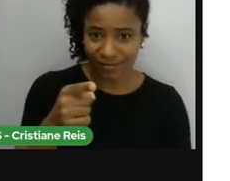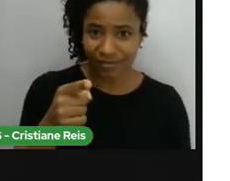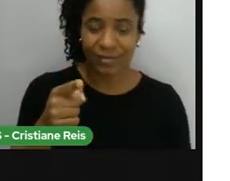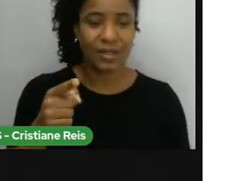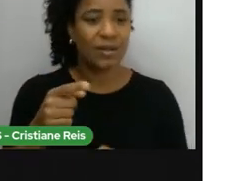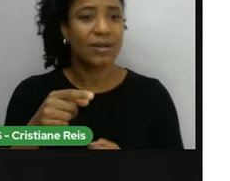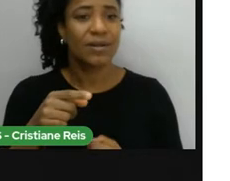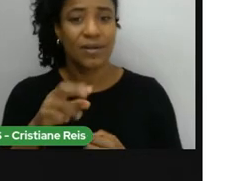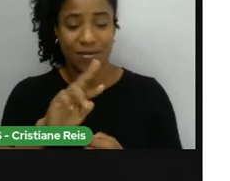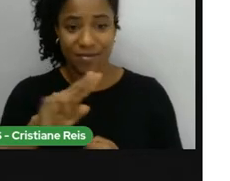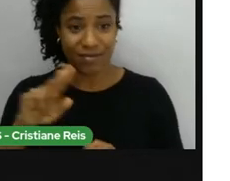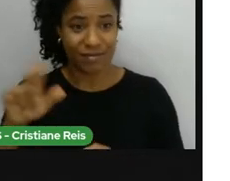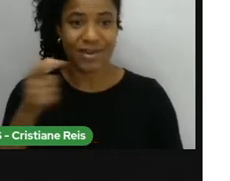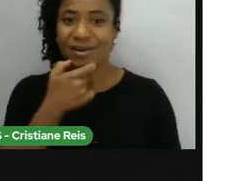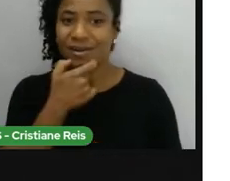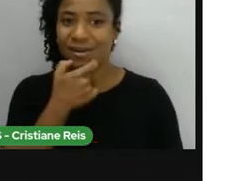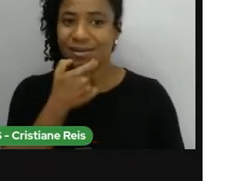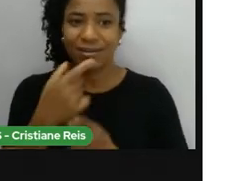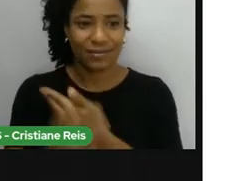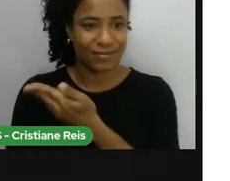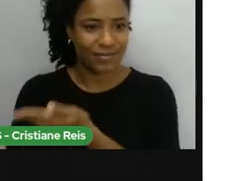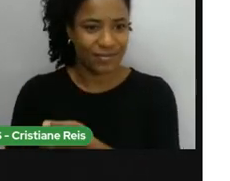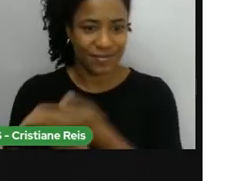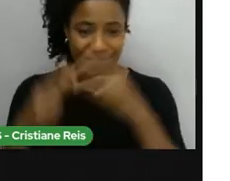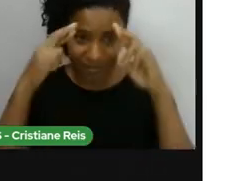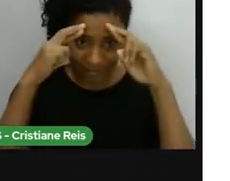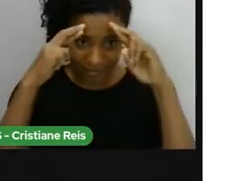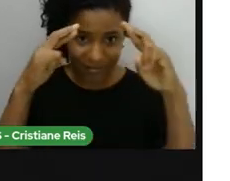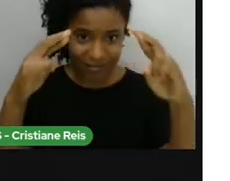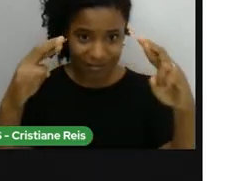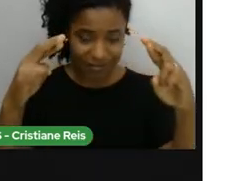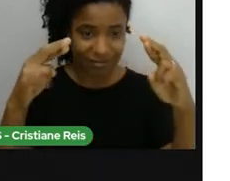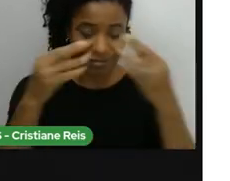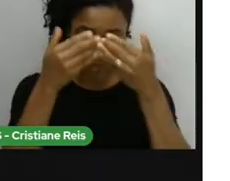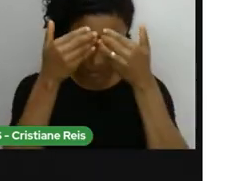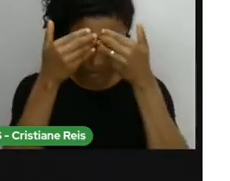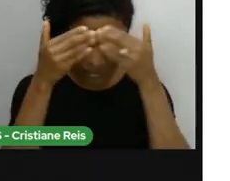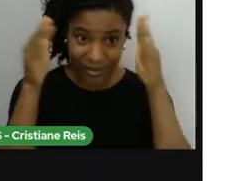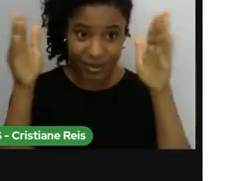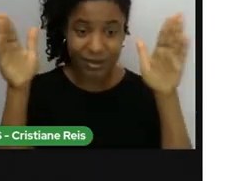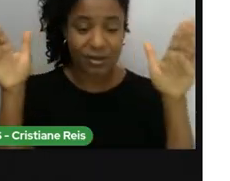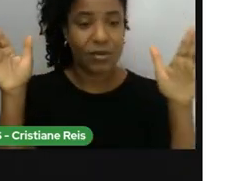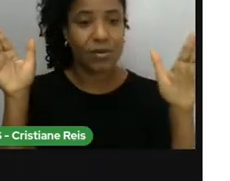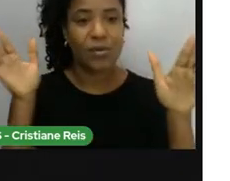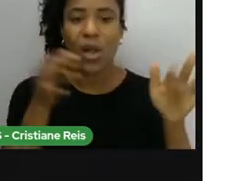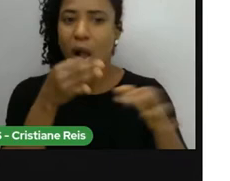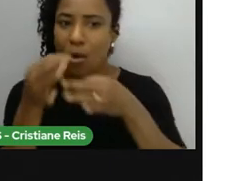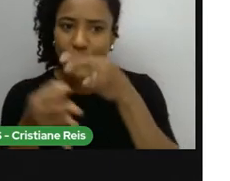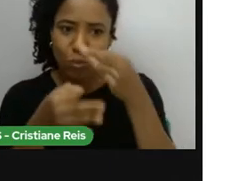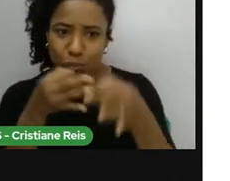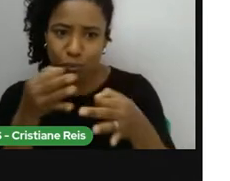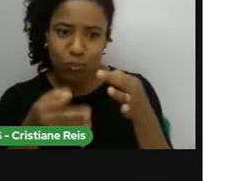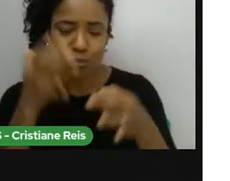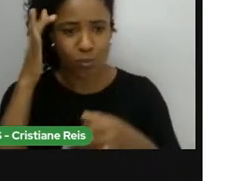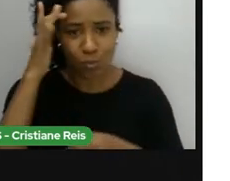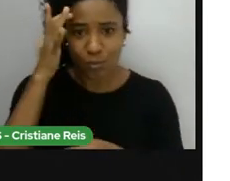openness, respeito, abertura para a diferença, compassion,